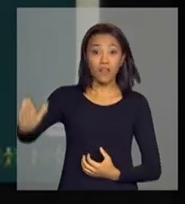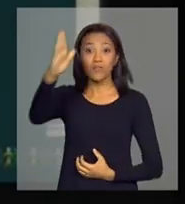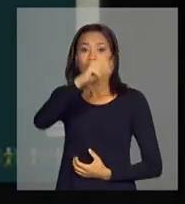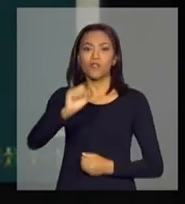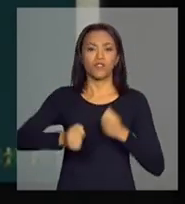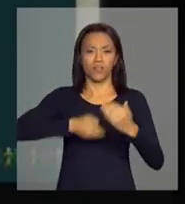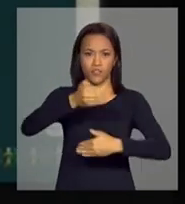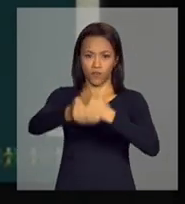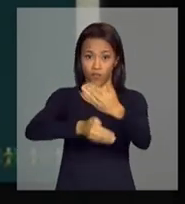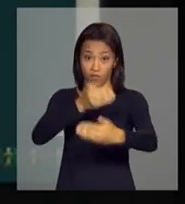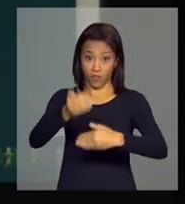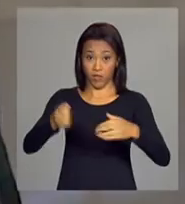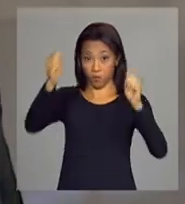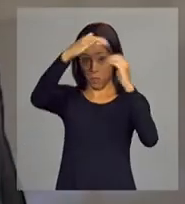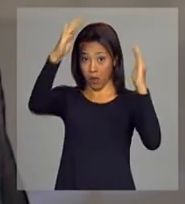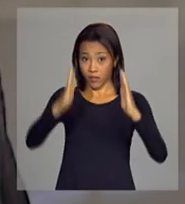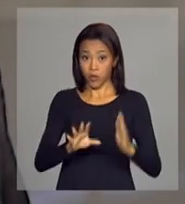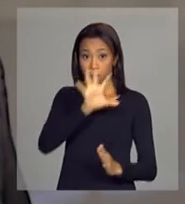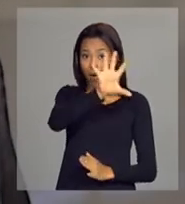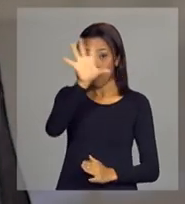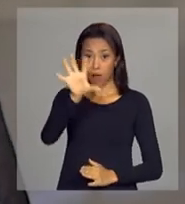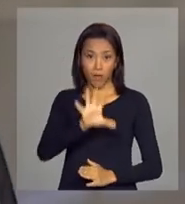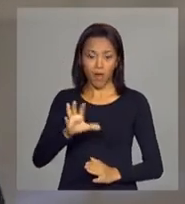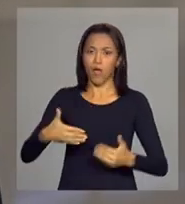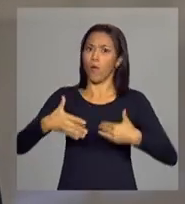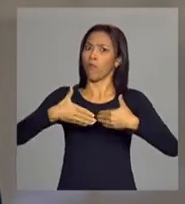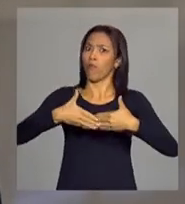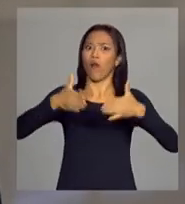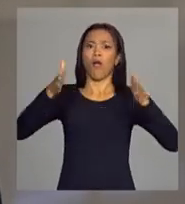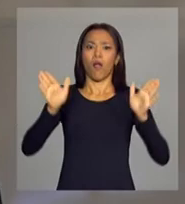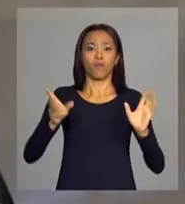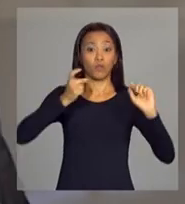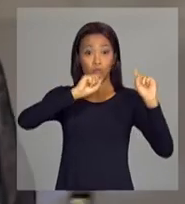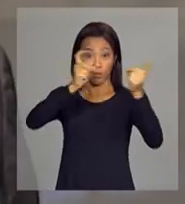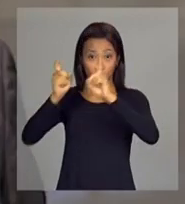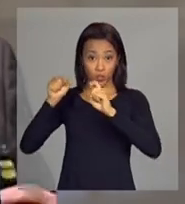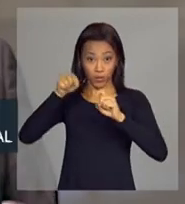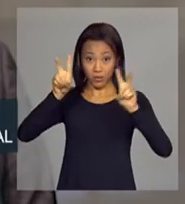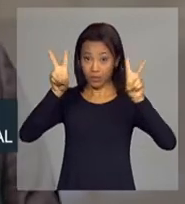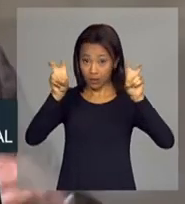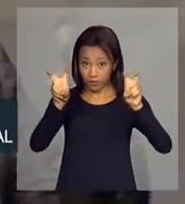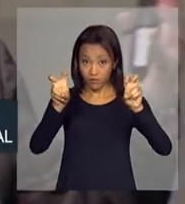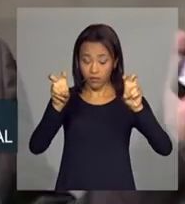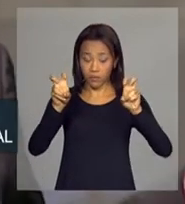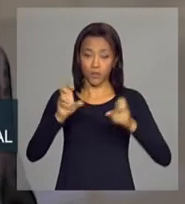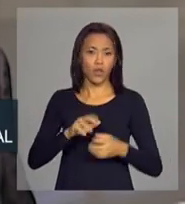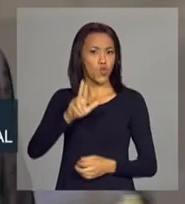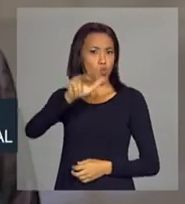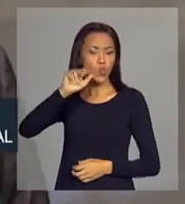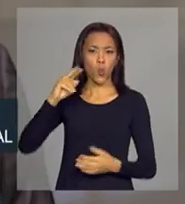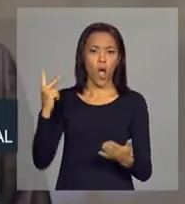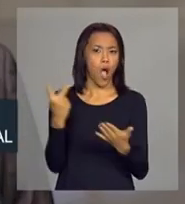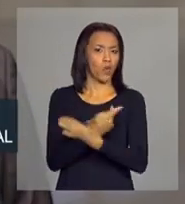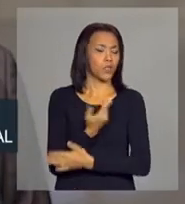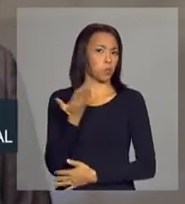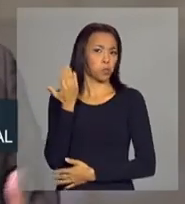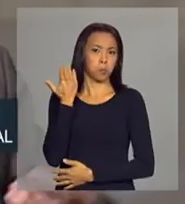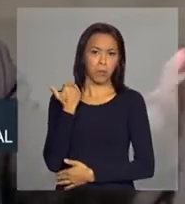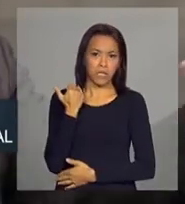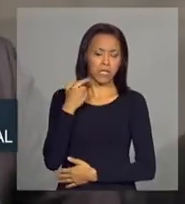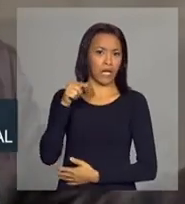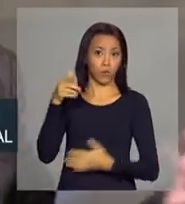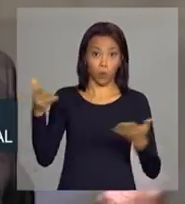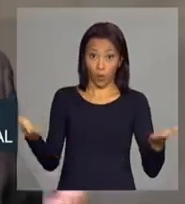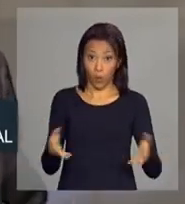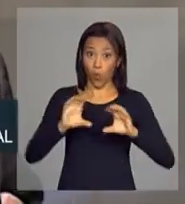Desenvolvimento Regional, pela primeira vez um amplo debate sobre esse tema, nunca nós tivemos uma discussão com